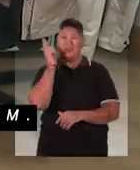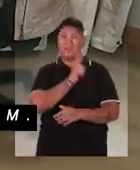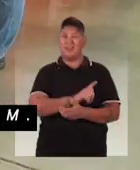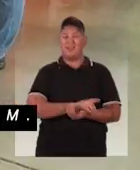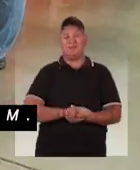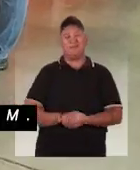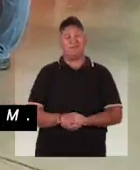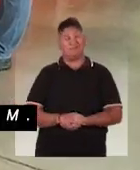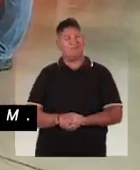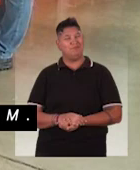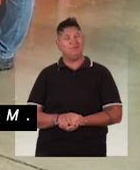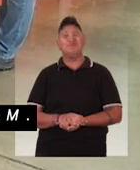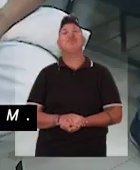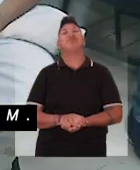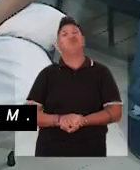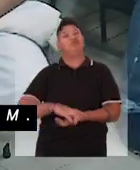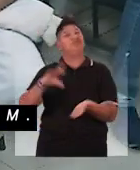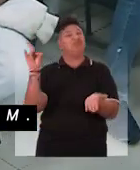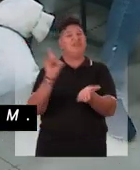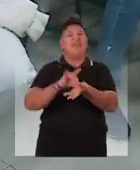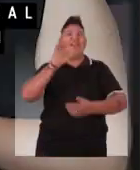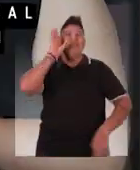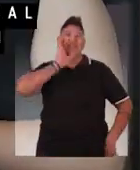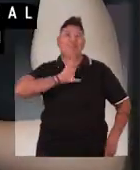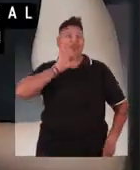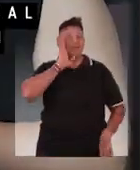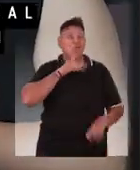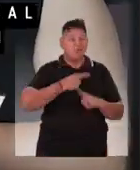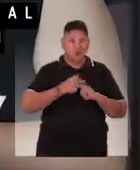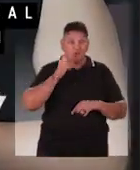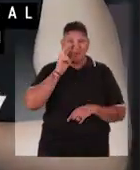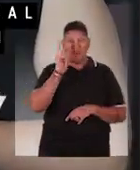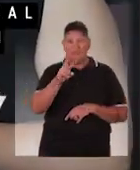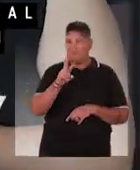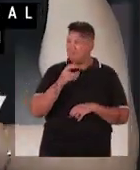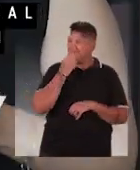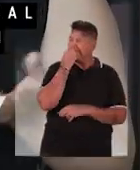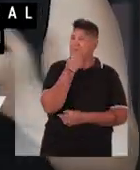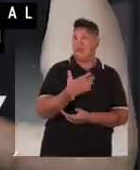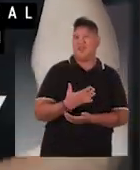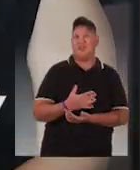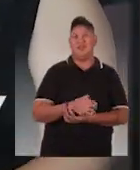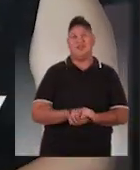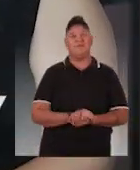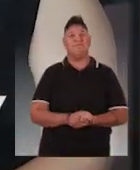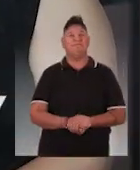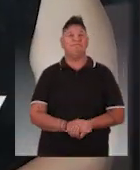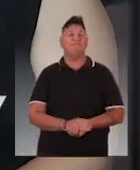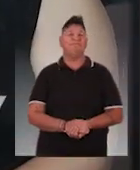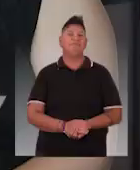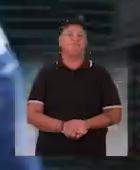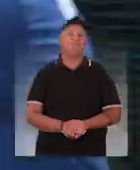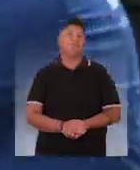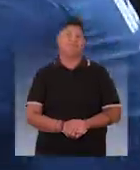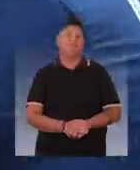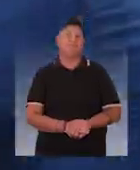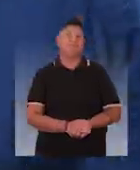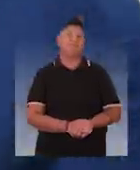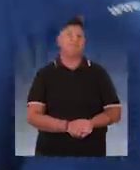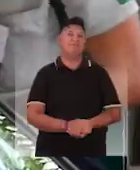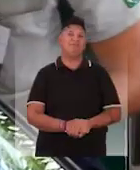No fim, todos ganham. Isso é bem legal porque a gente tem um retorno bem positivo.